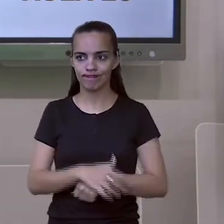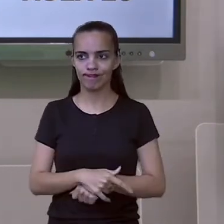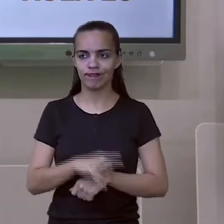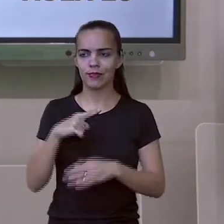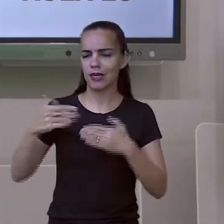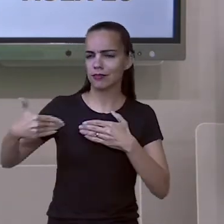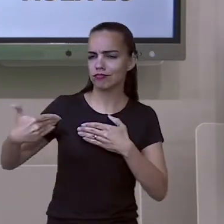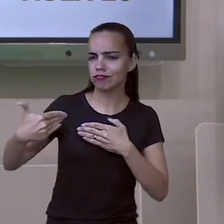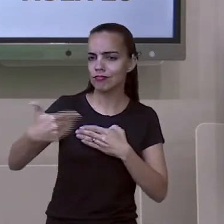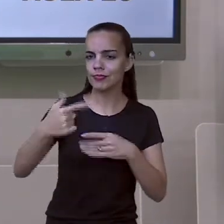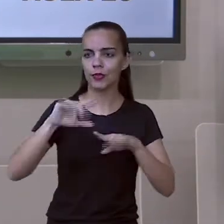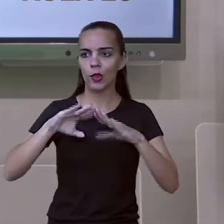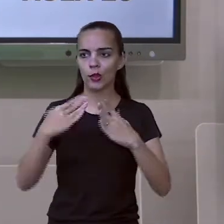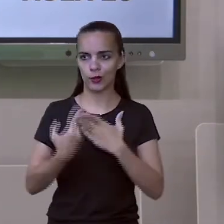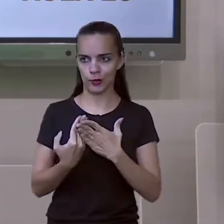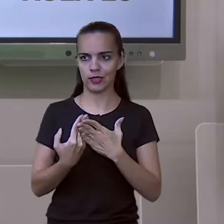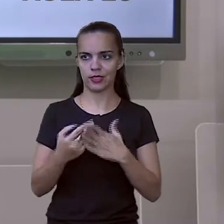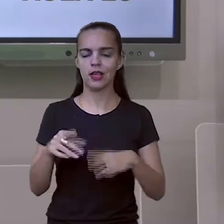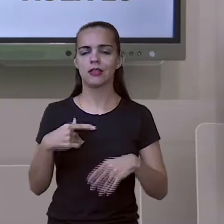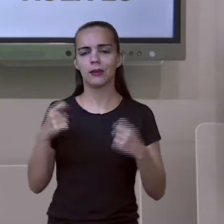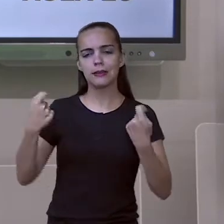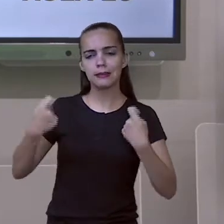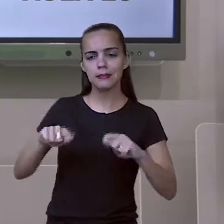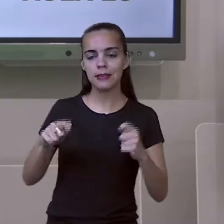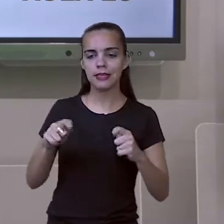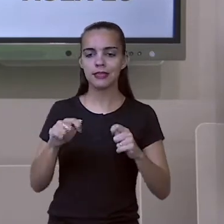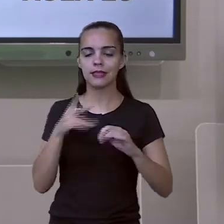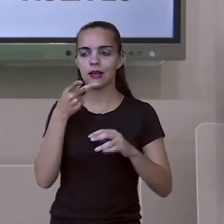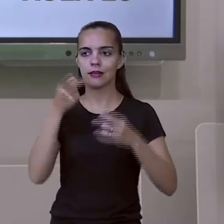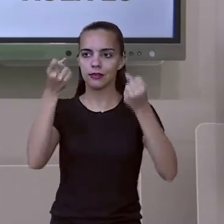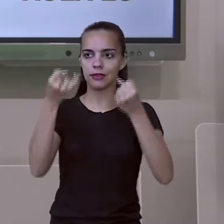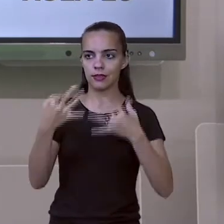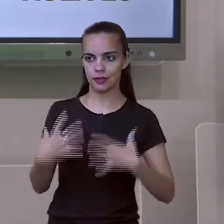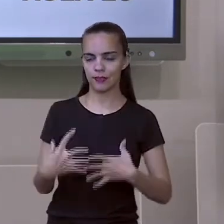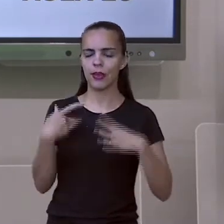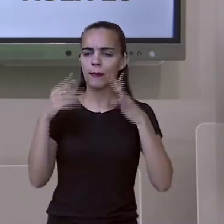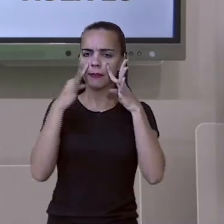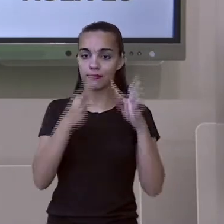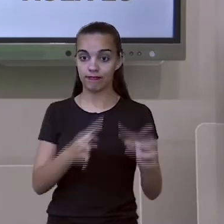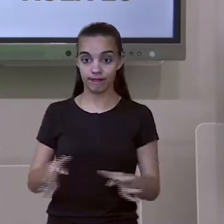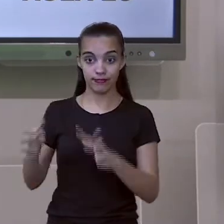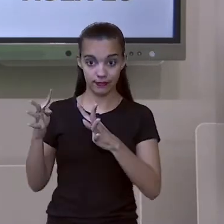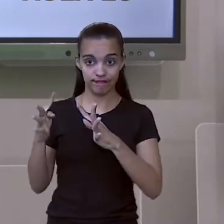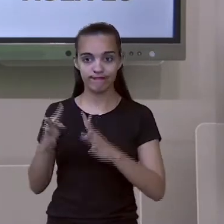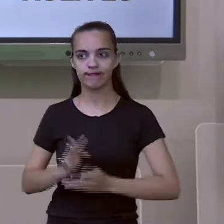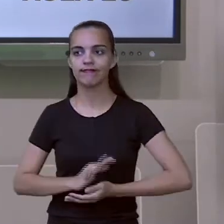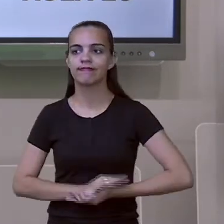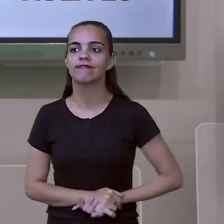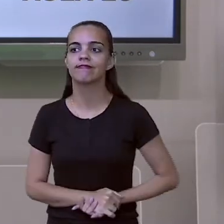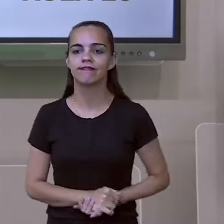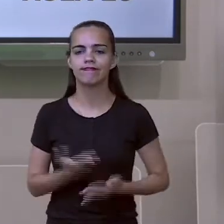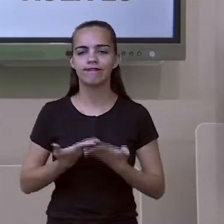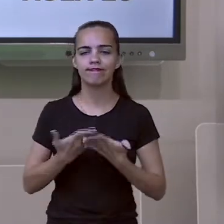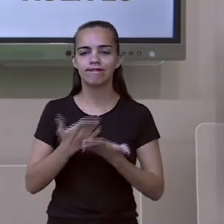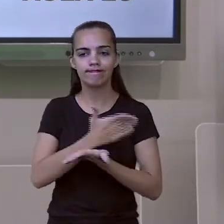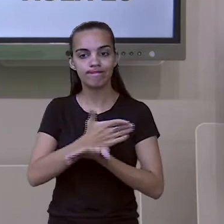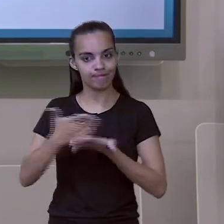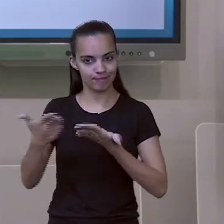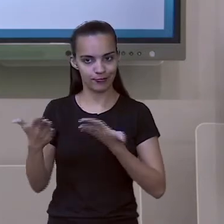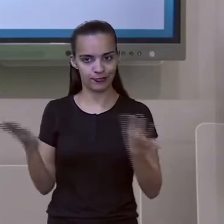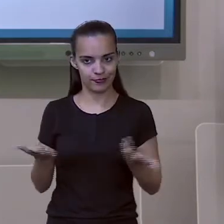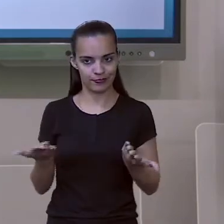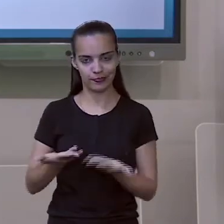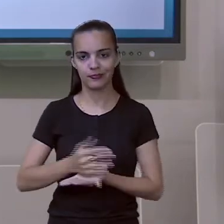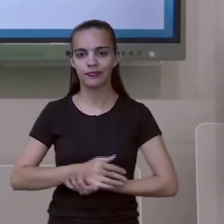faça todas as anotações necessárias e preste bastante atenção. Vamos dar início à nossa aula de hoje.